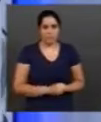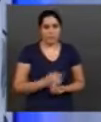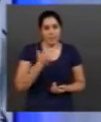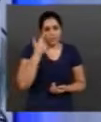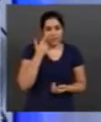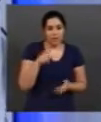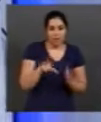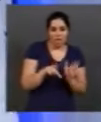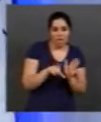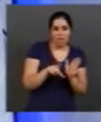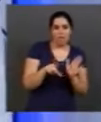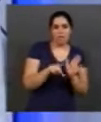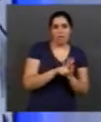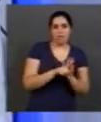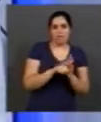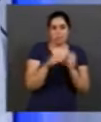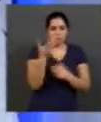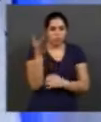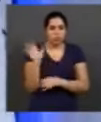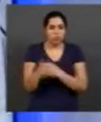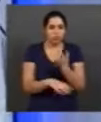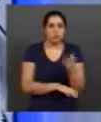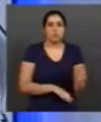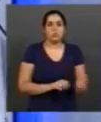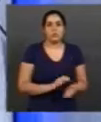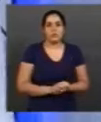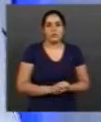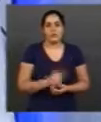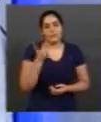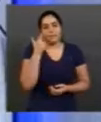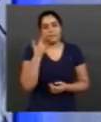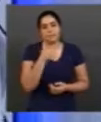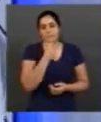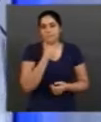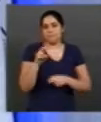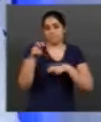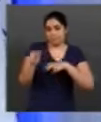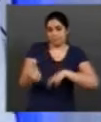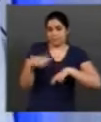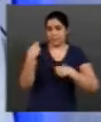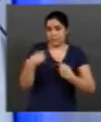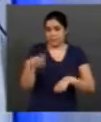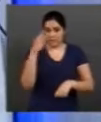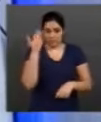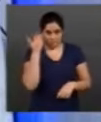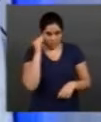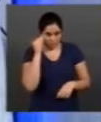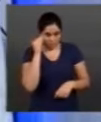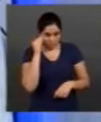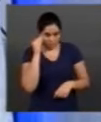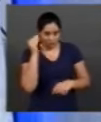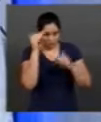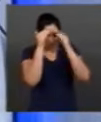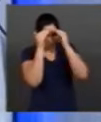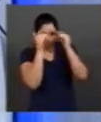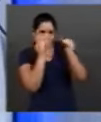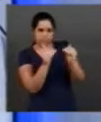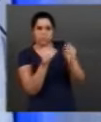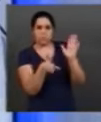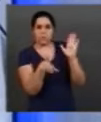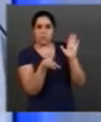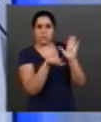bacias rurais. Eu vejo que o agricultor, ele precisa entender que ele, respeitando a legislação ambiental, sendo